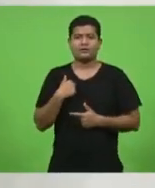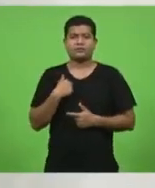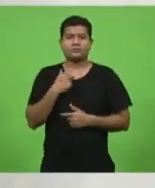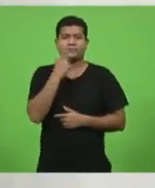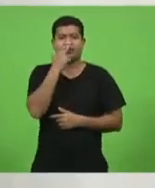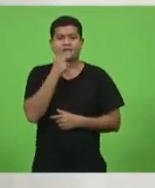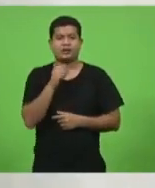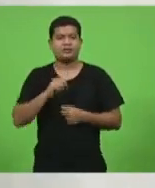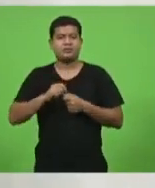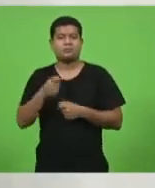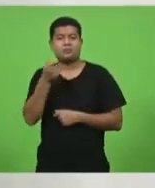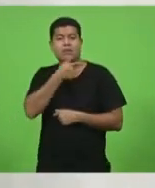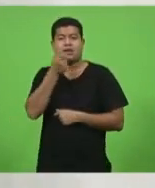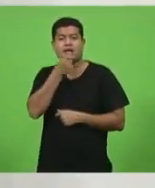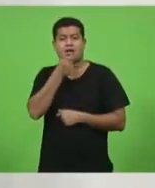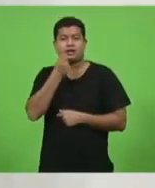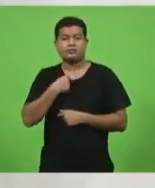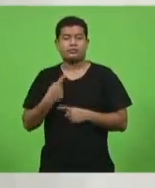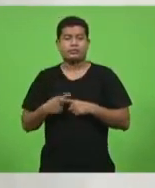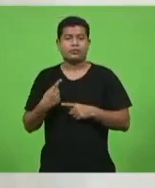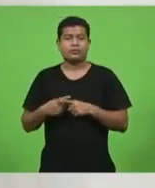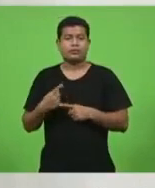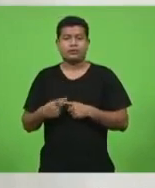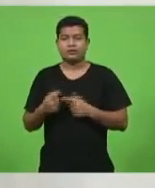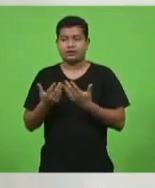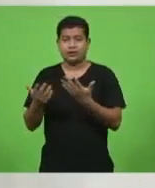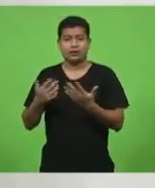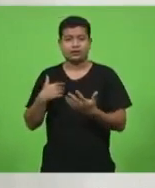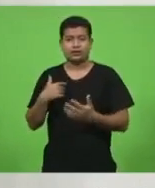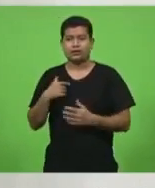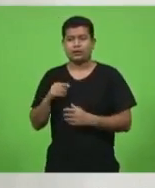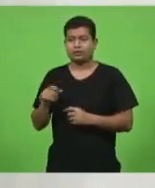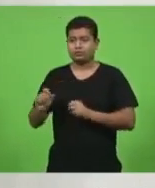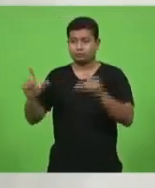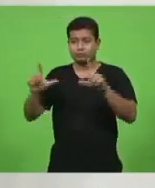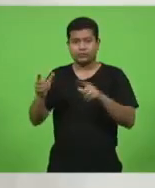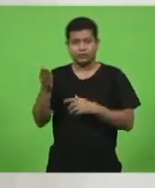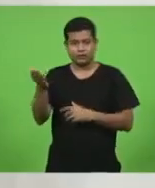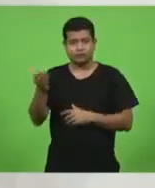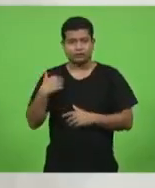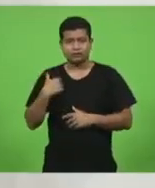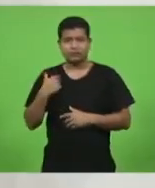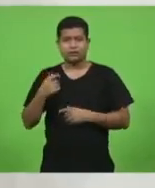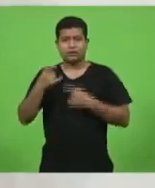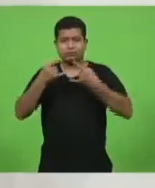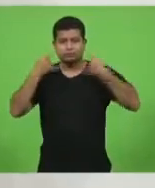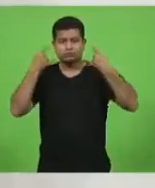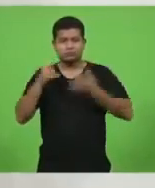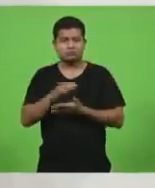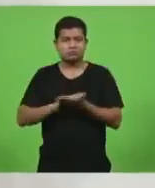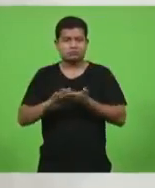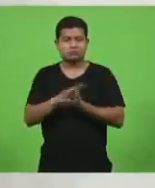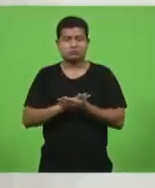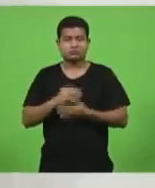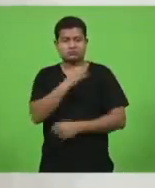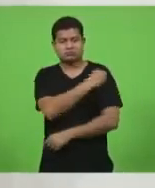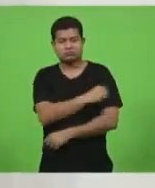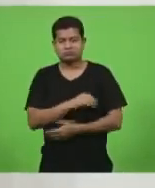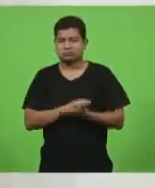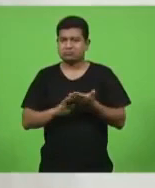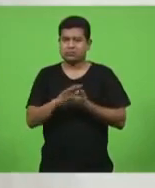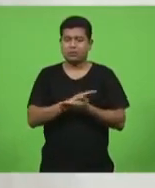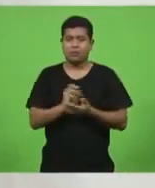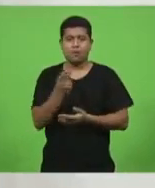se chama atenção que não está usando a máscara, não está usando álcool gel, não está lavando as mãos quando necessário.